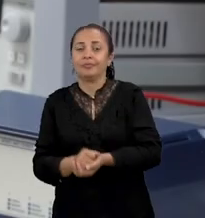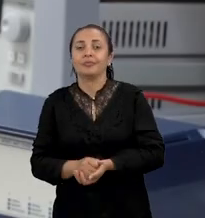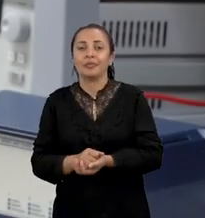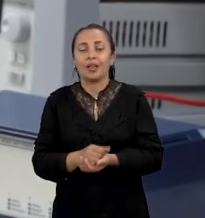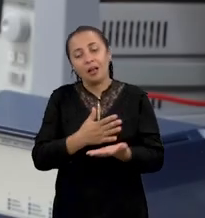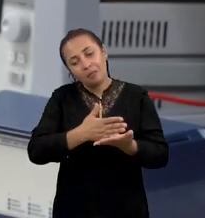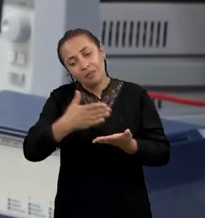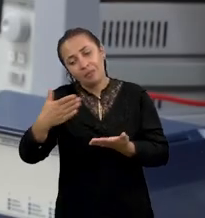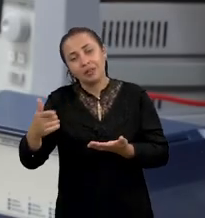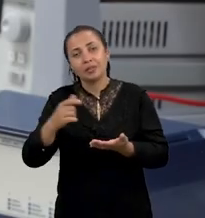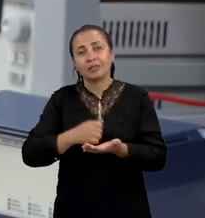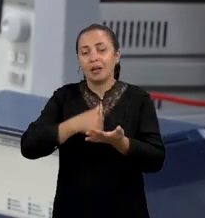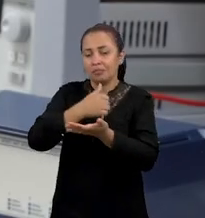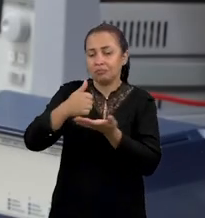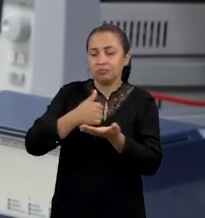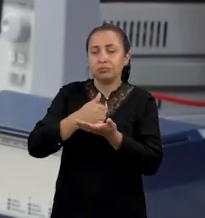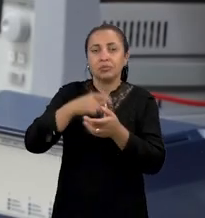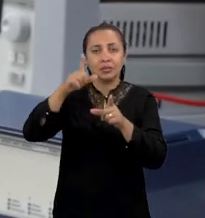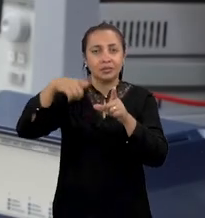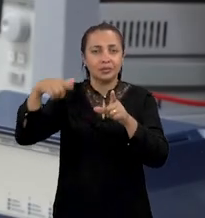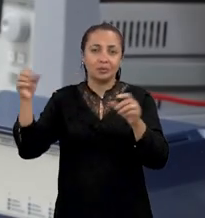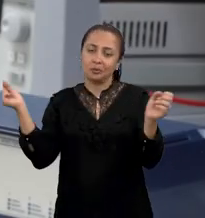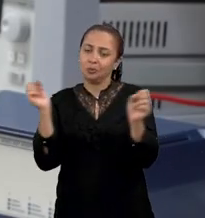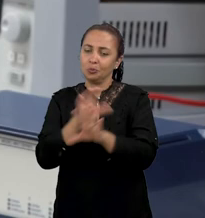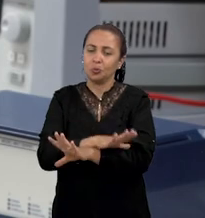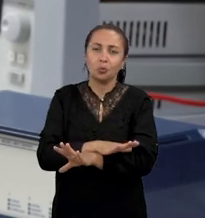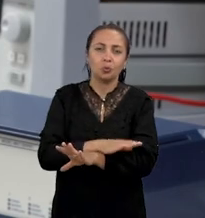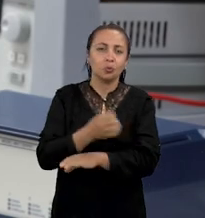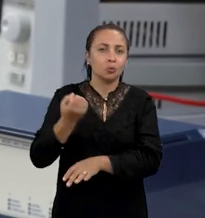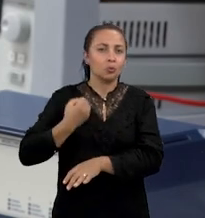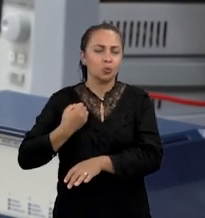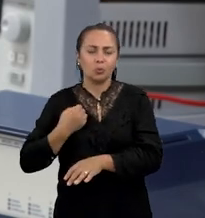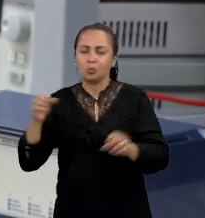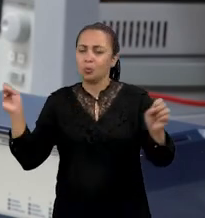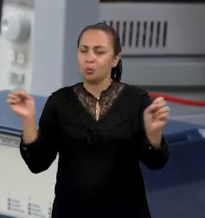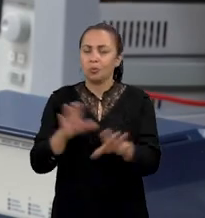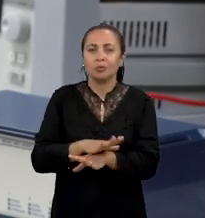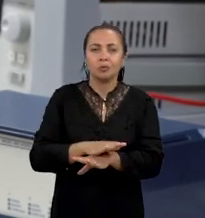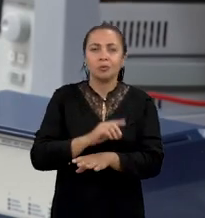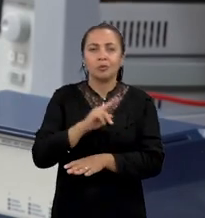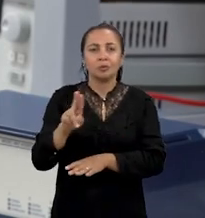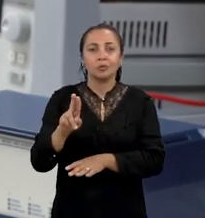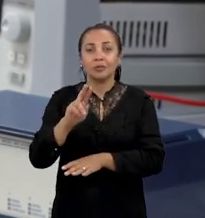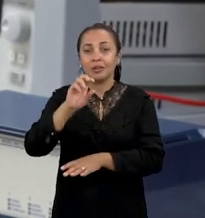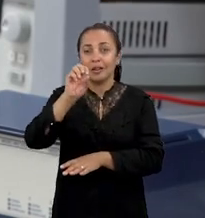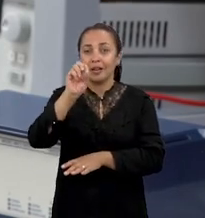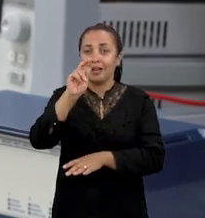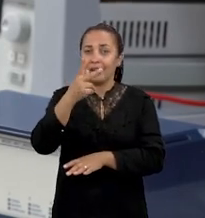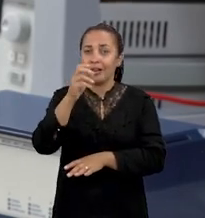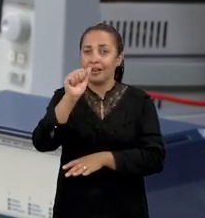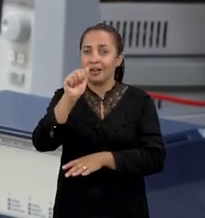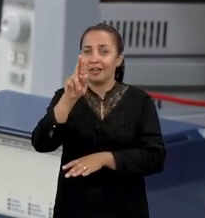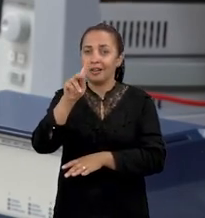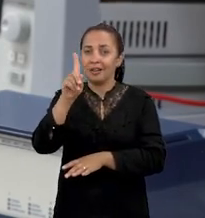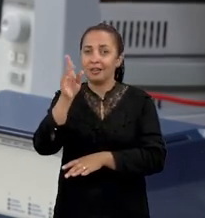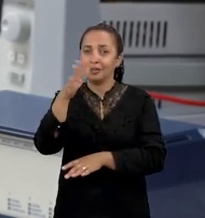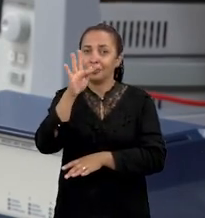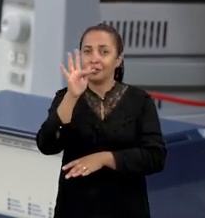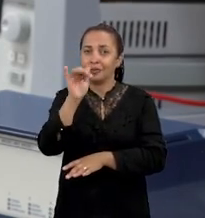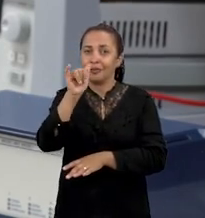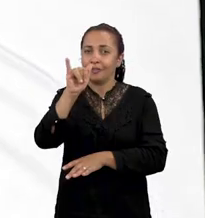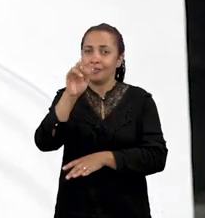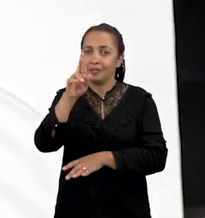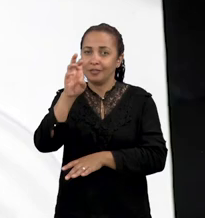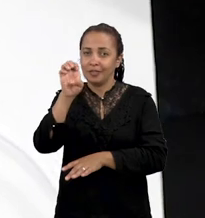Então, a partir daí, com a base de dados pronta, com o algoritmo pronto, que a gente chamou de AdFire Smoke, esse é o nome do